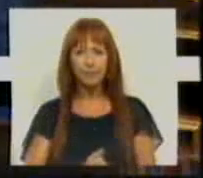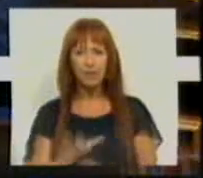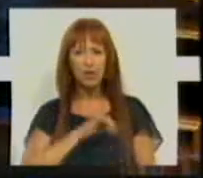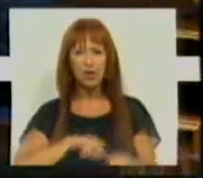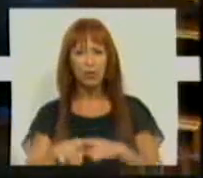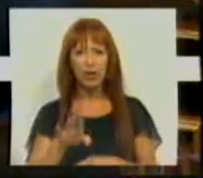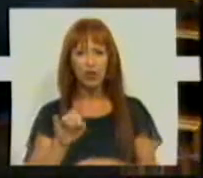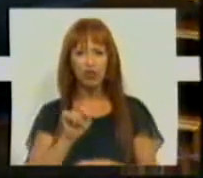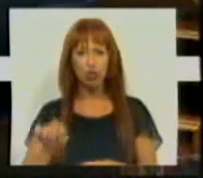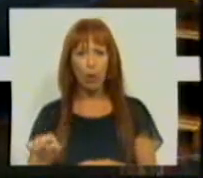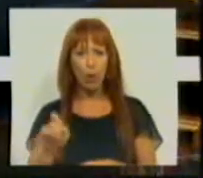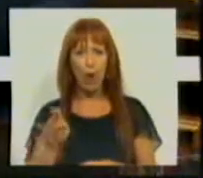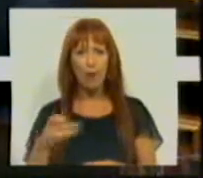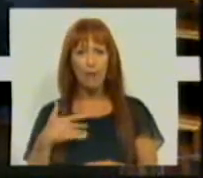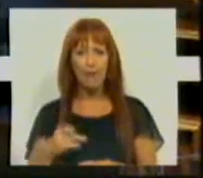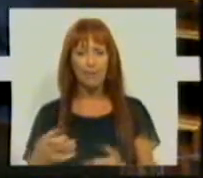Sr. Deputado João Almeida,